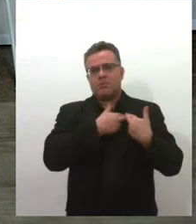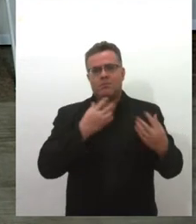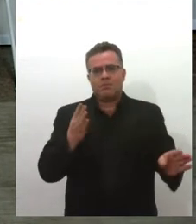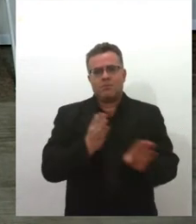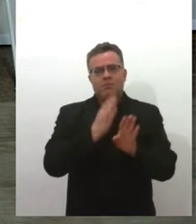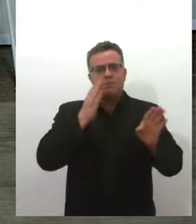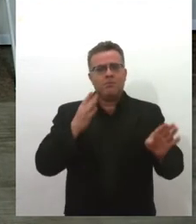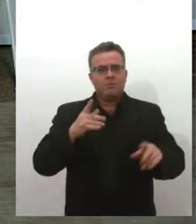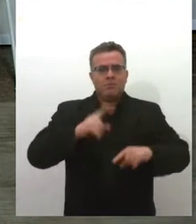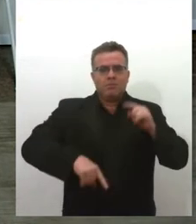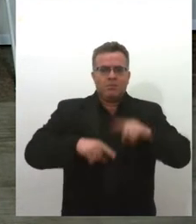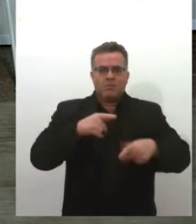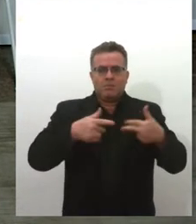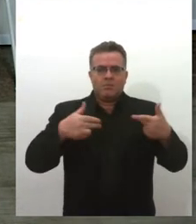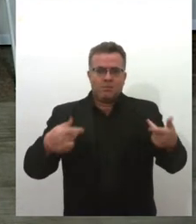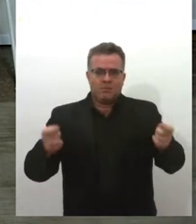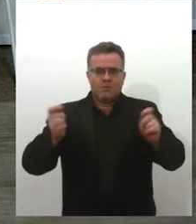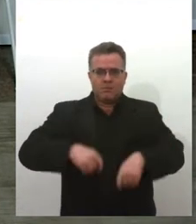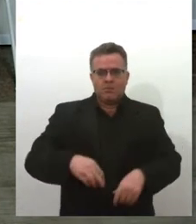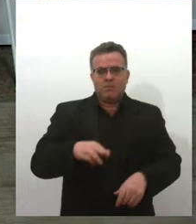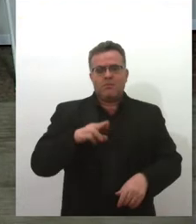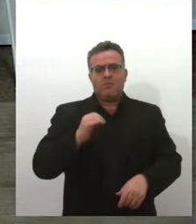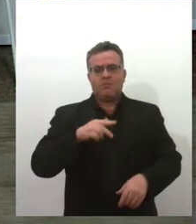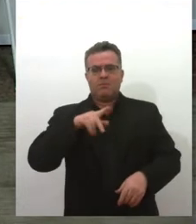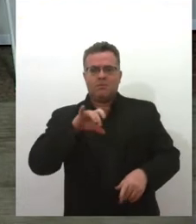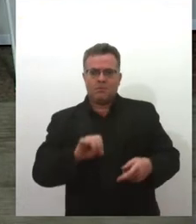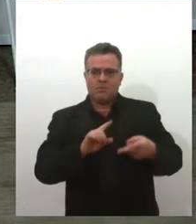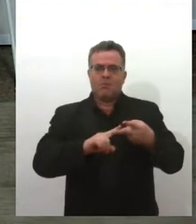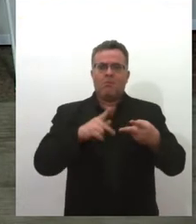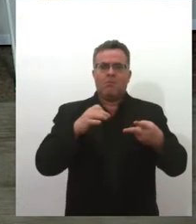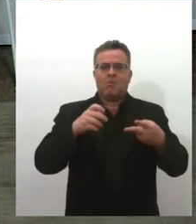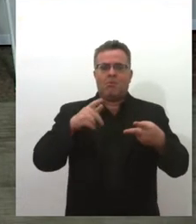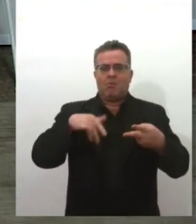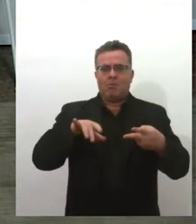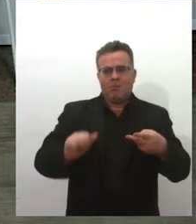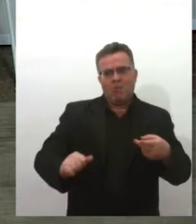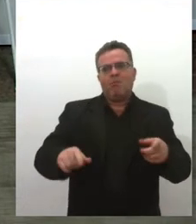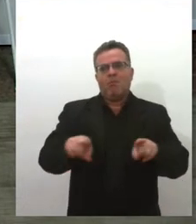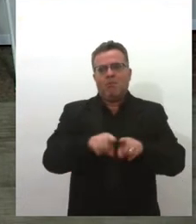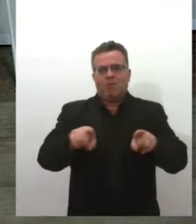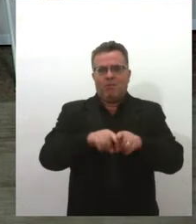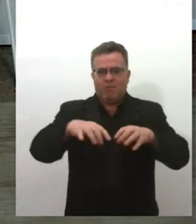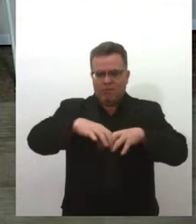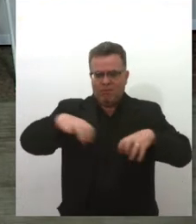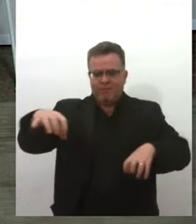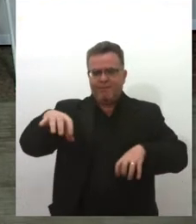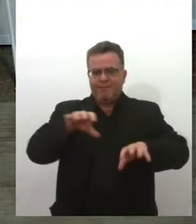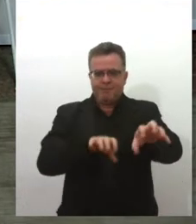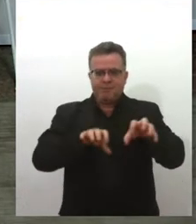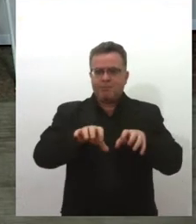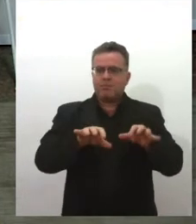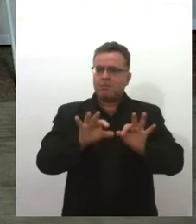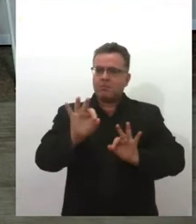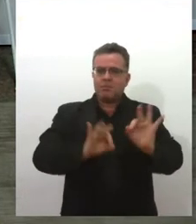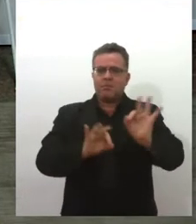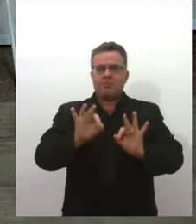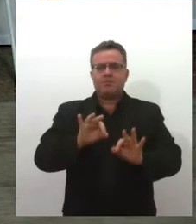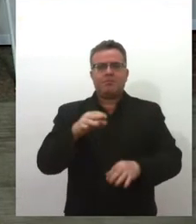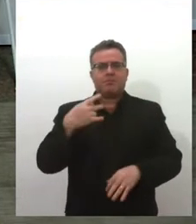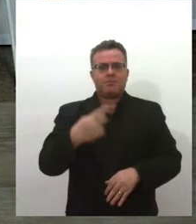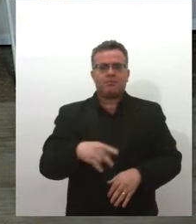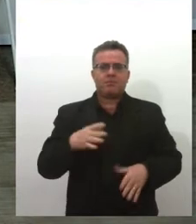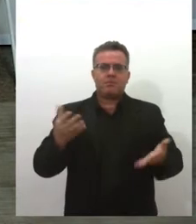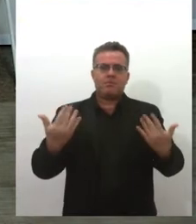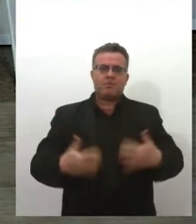de elementos polônio e rádio e por conseguir isolar isótopos destes elementos. Isso tudo, eu acho melhor